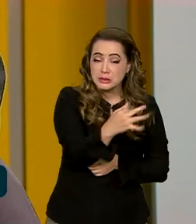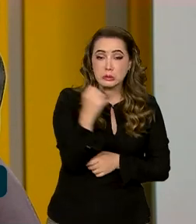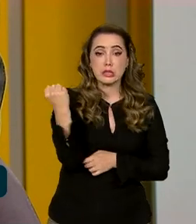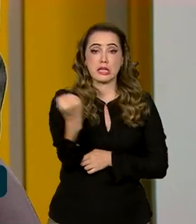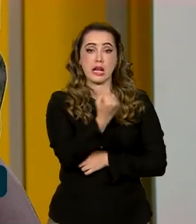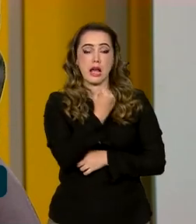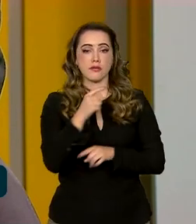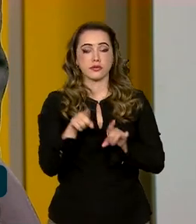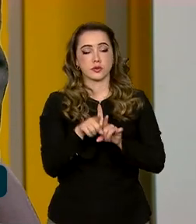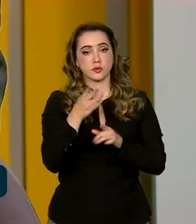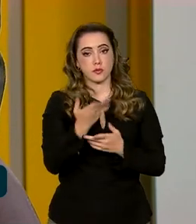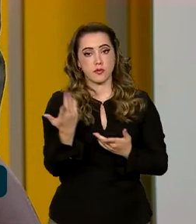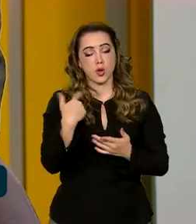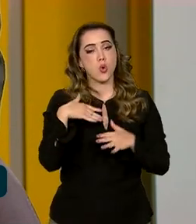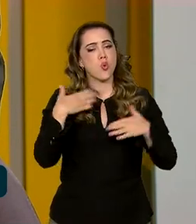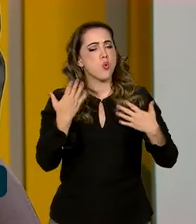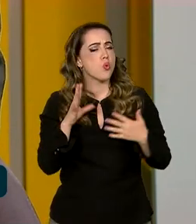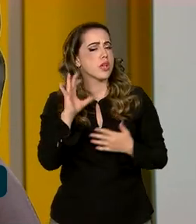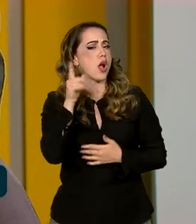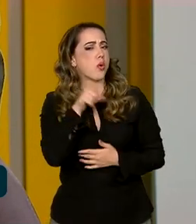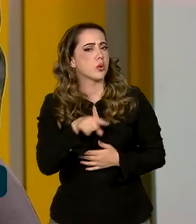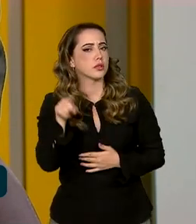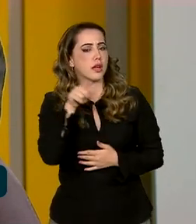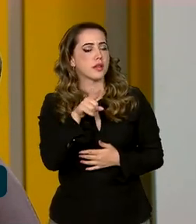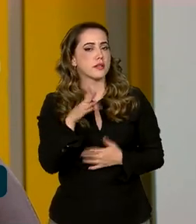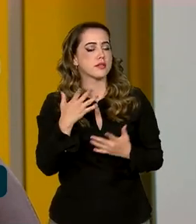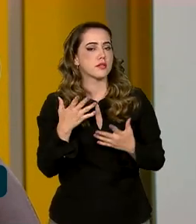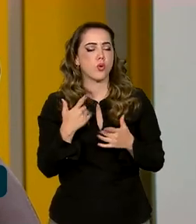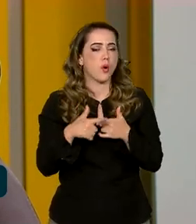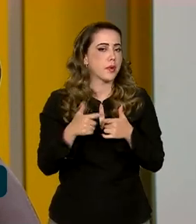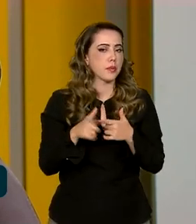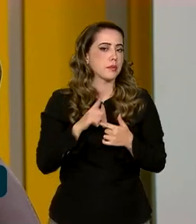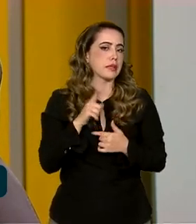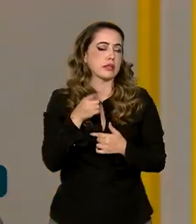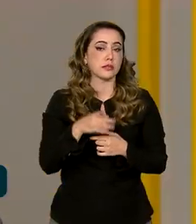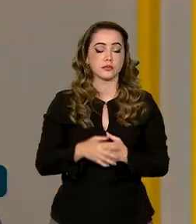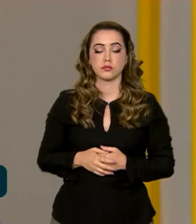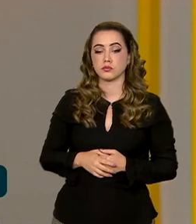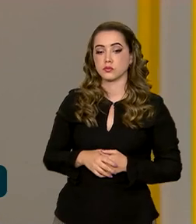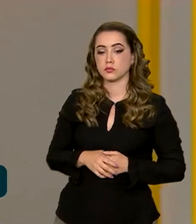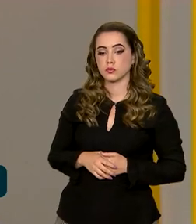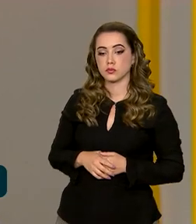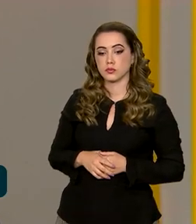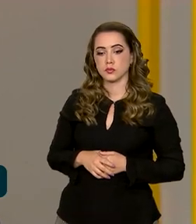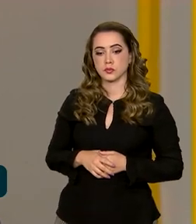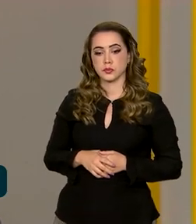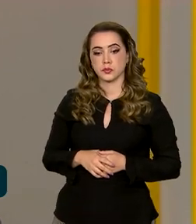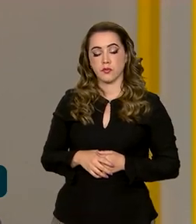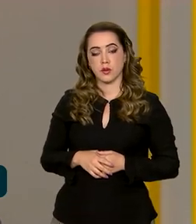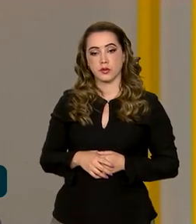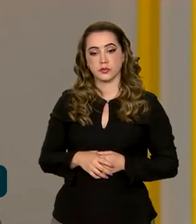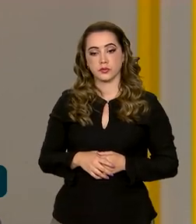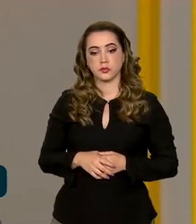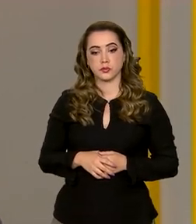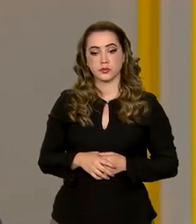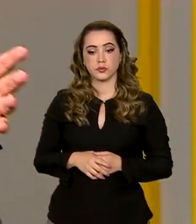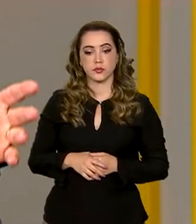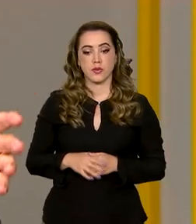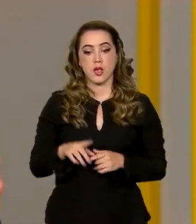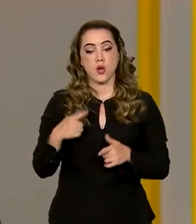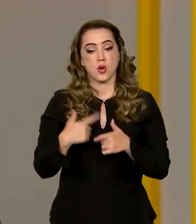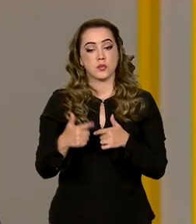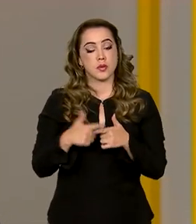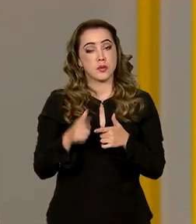secretário? Qual que é a dinâmica aí dessa situação? Olha, as causas do sinistro de trânsito, elas são muito